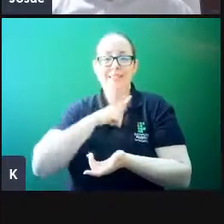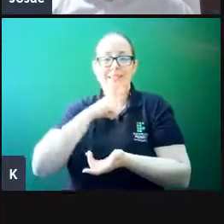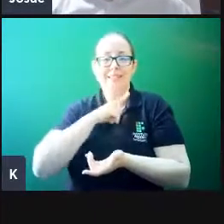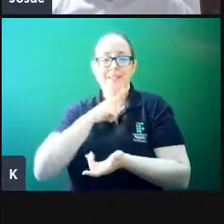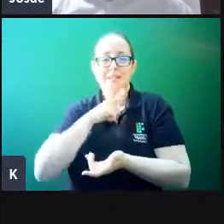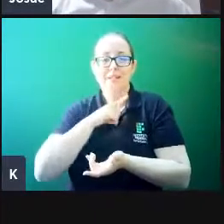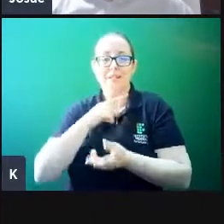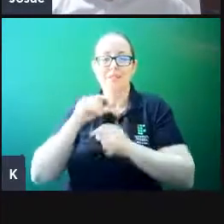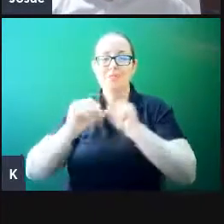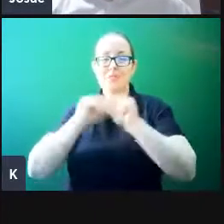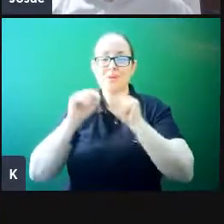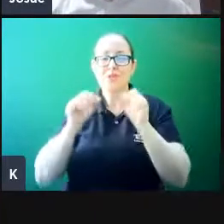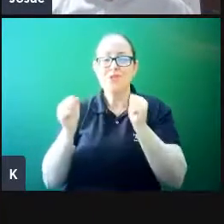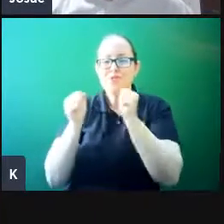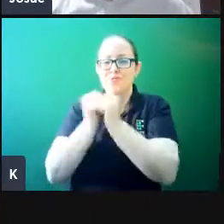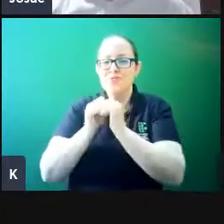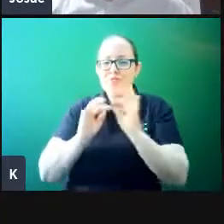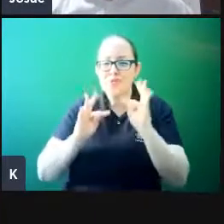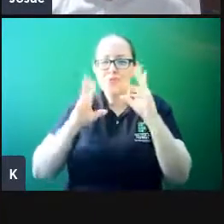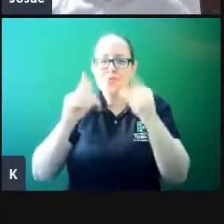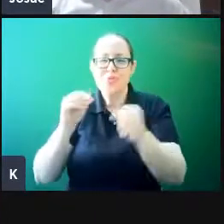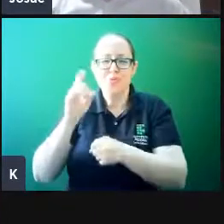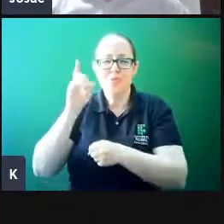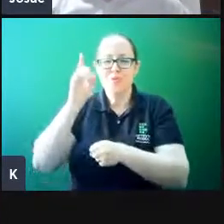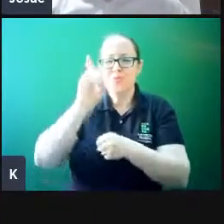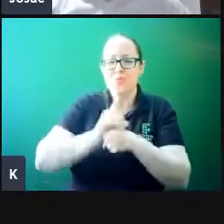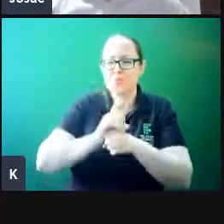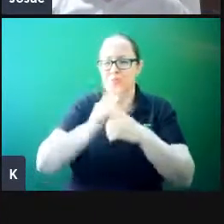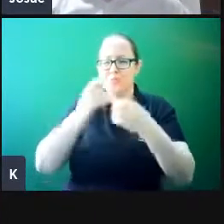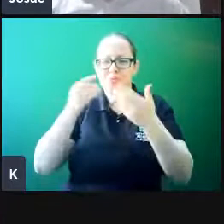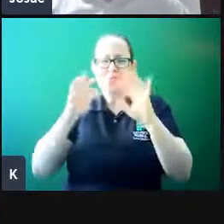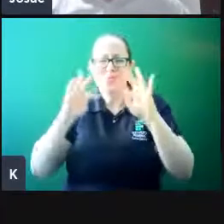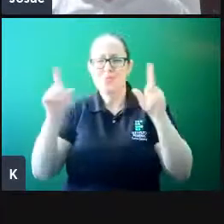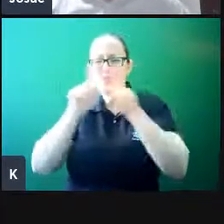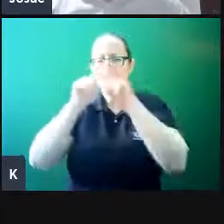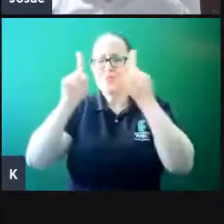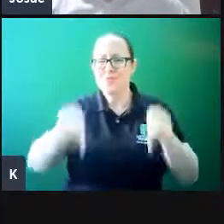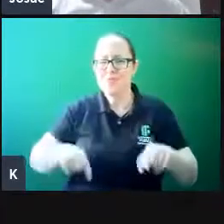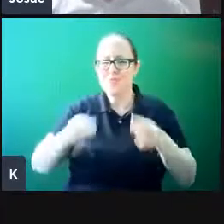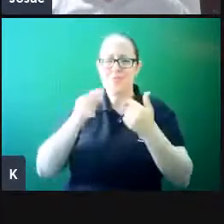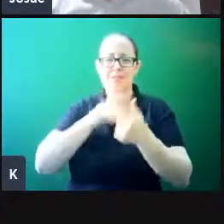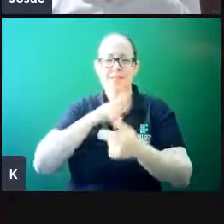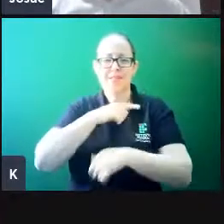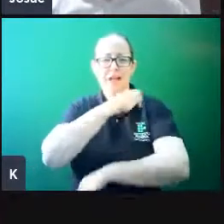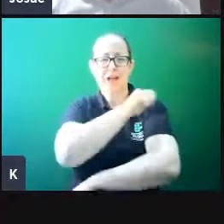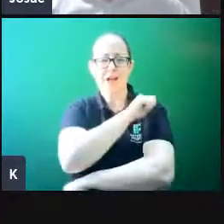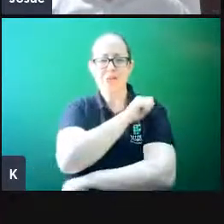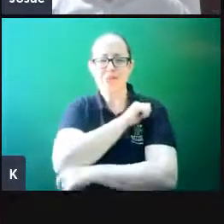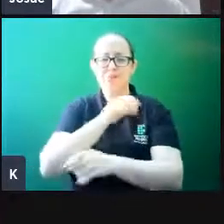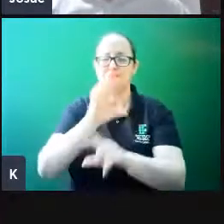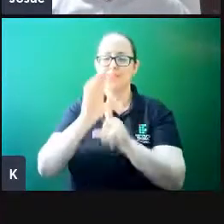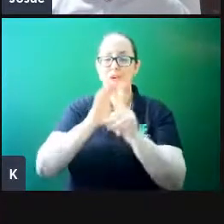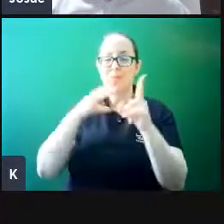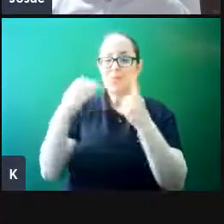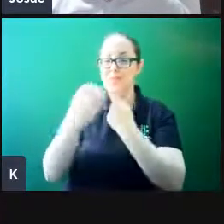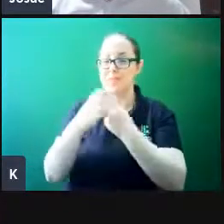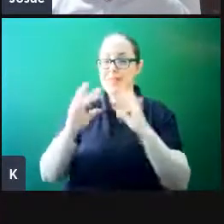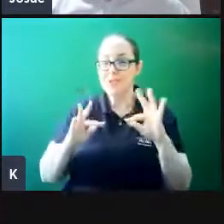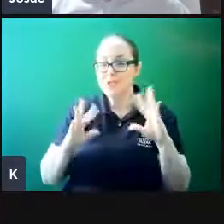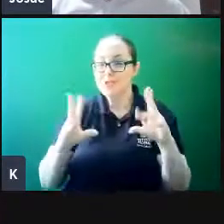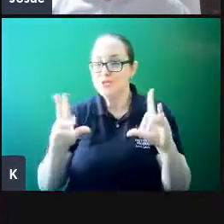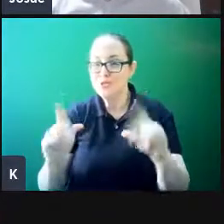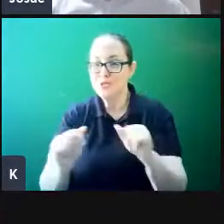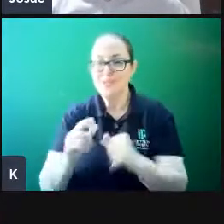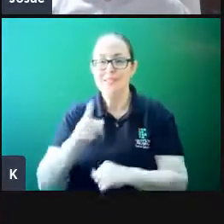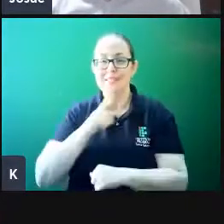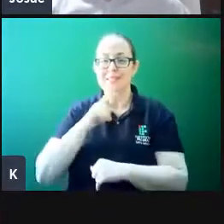estarmos todos juntos, servidores, estudantes e a comunidade externa, já que é um evento que envolve esses três atores